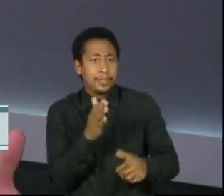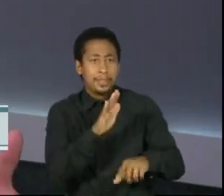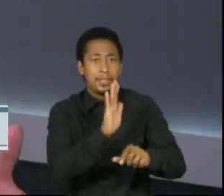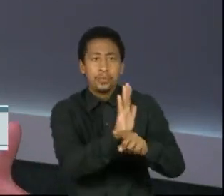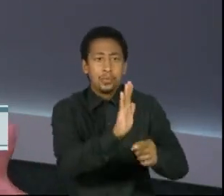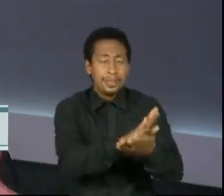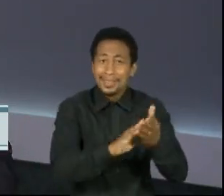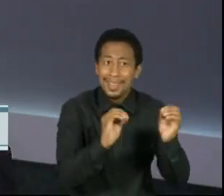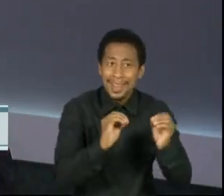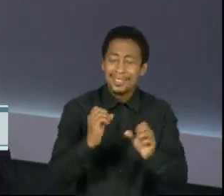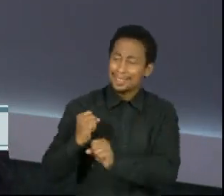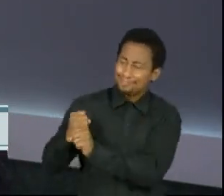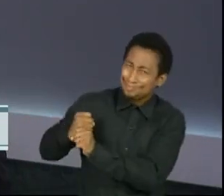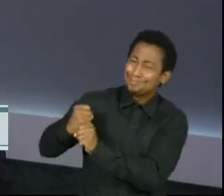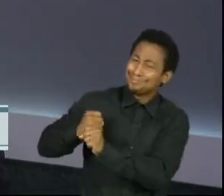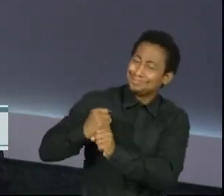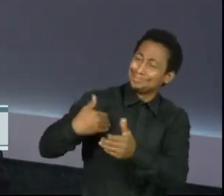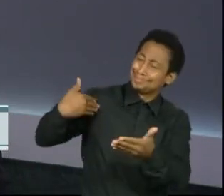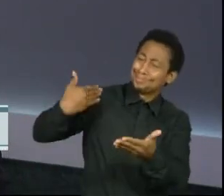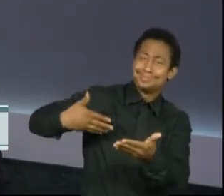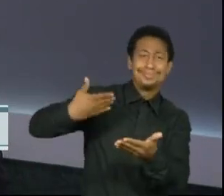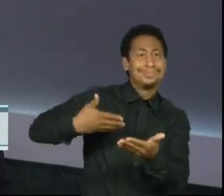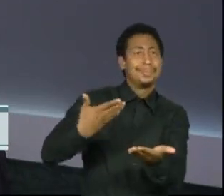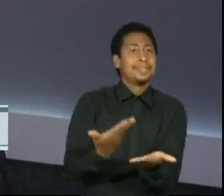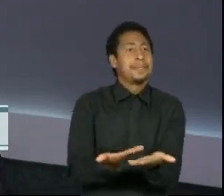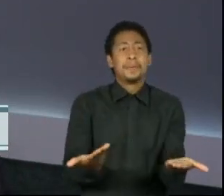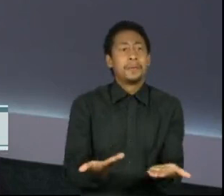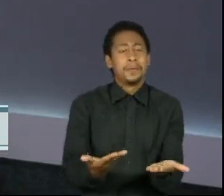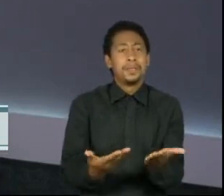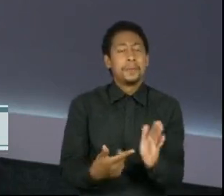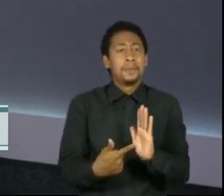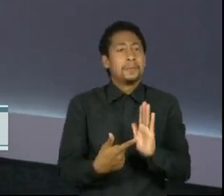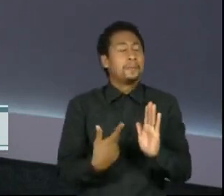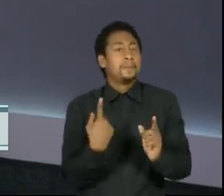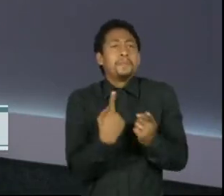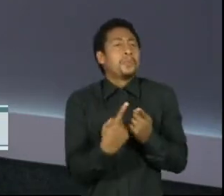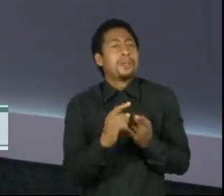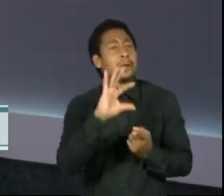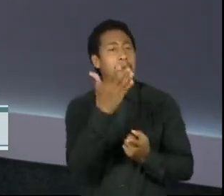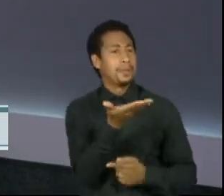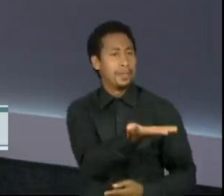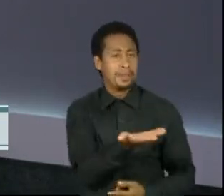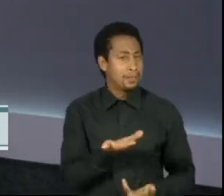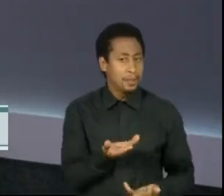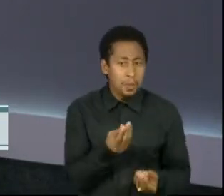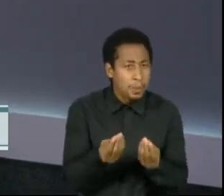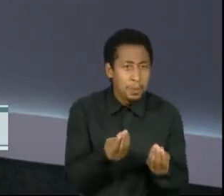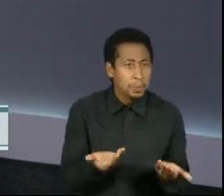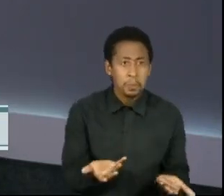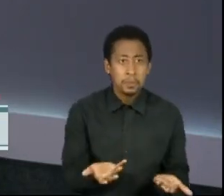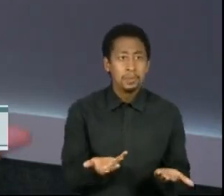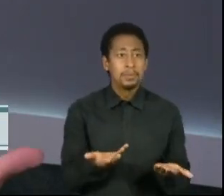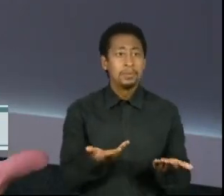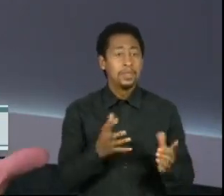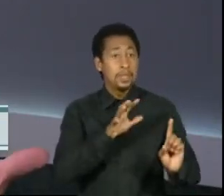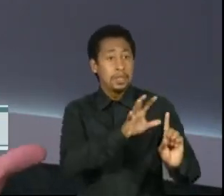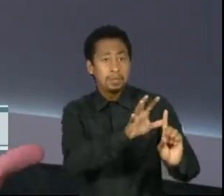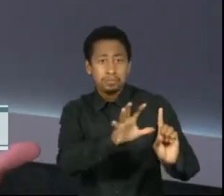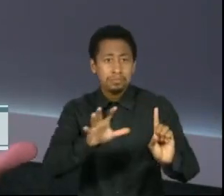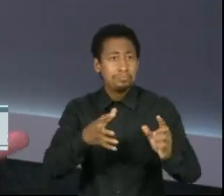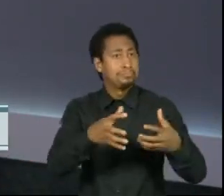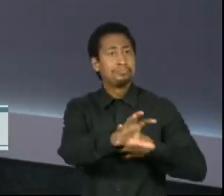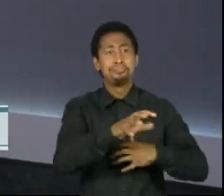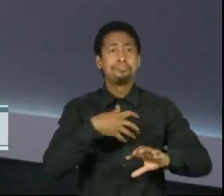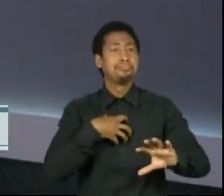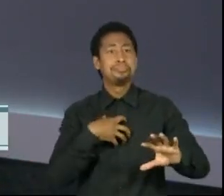por séculos, eles têm que tipo de força? Isso para a gente se colocar no lugar, às vezes não daquele que